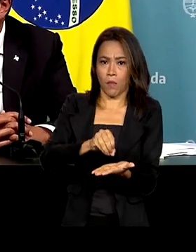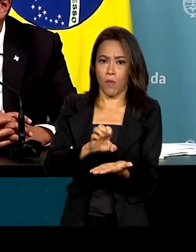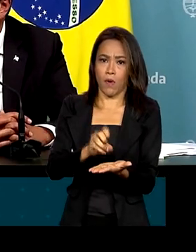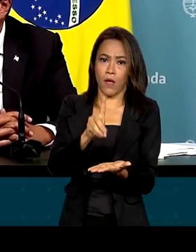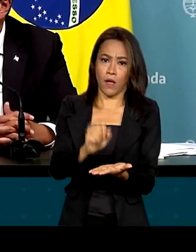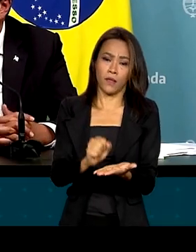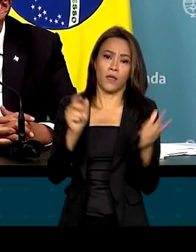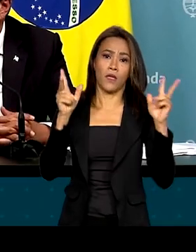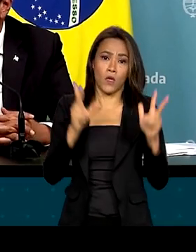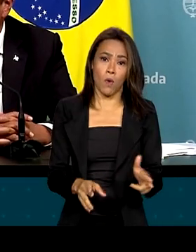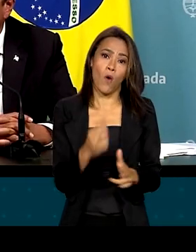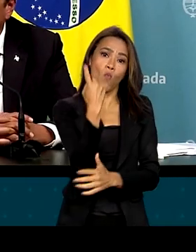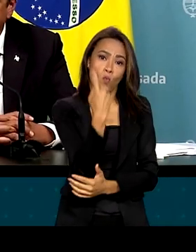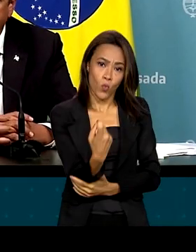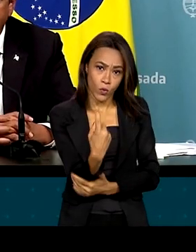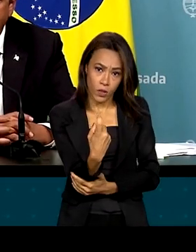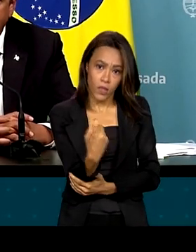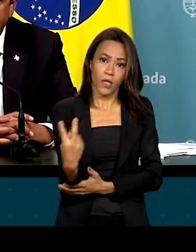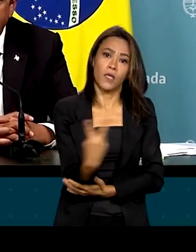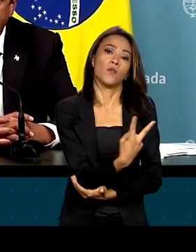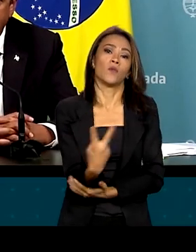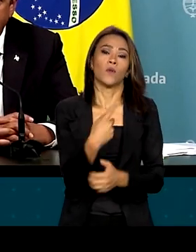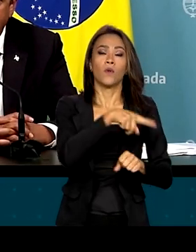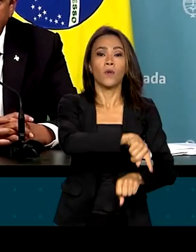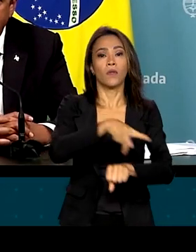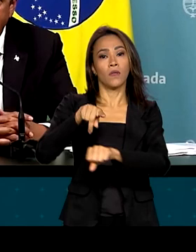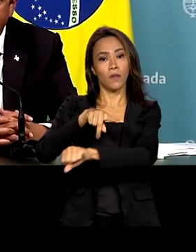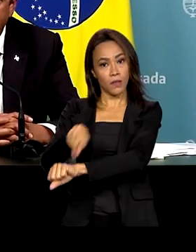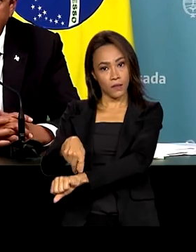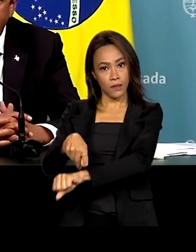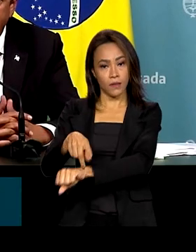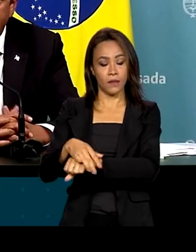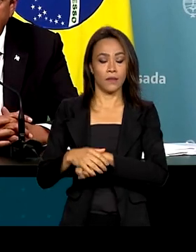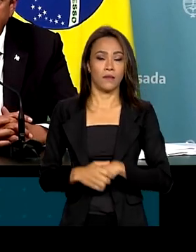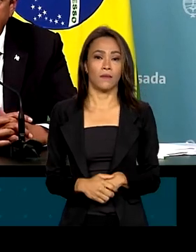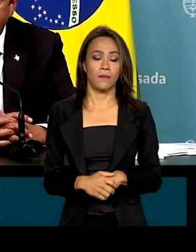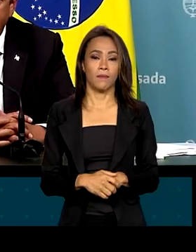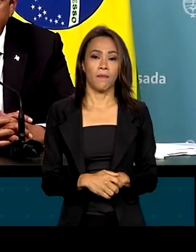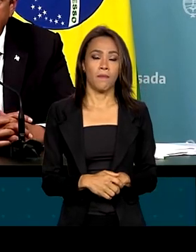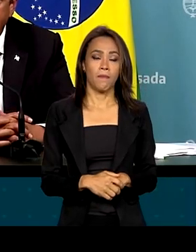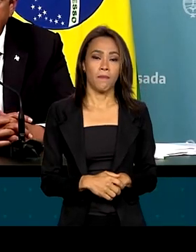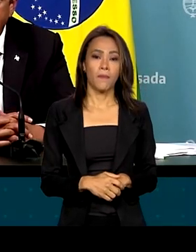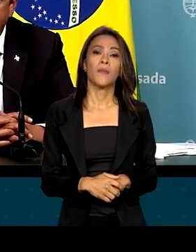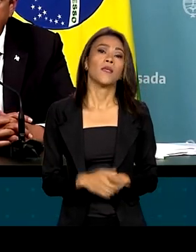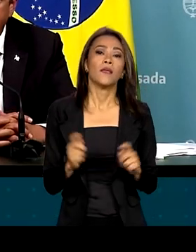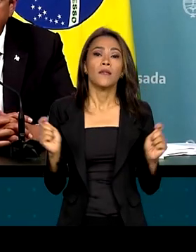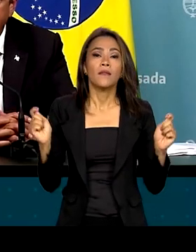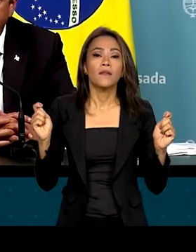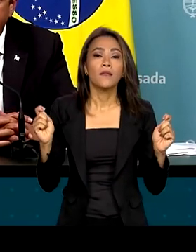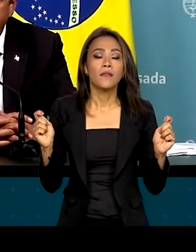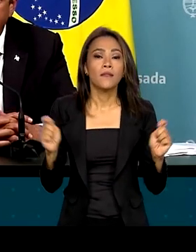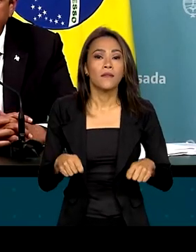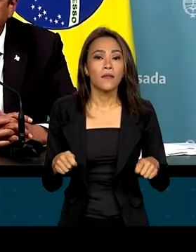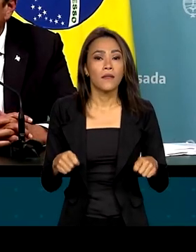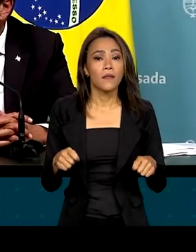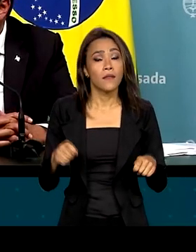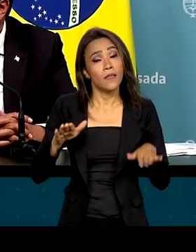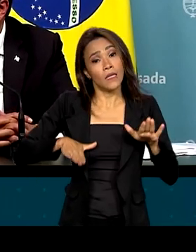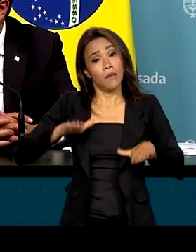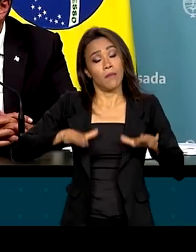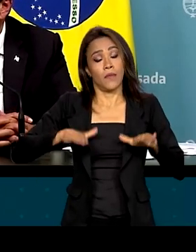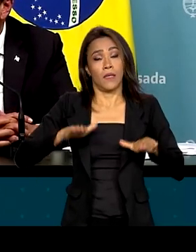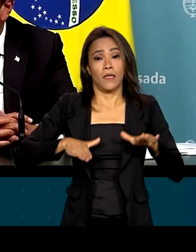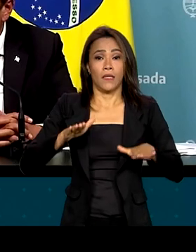pagamento comum entre os dois países em que dê tranquilidade. Isso independe da